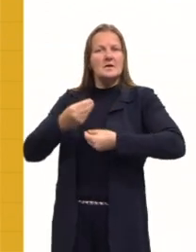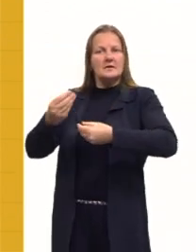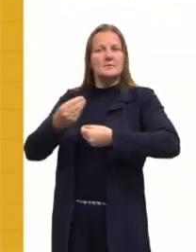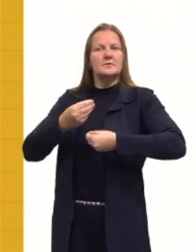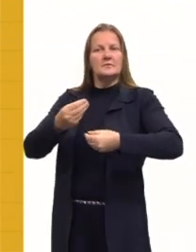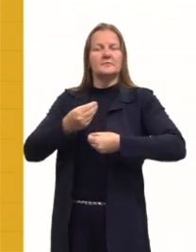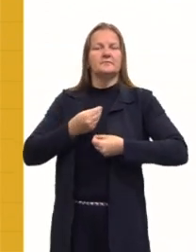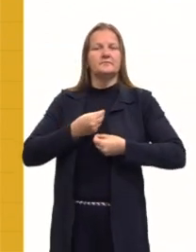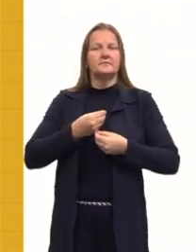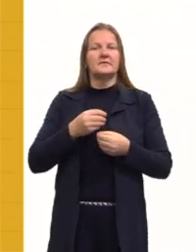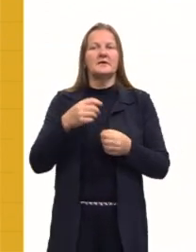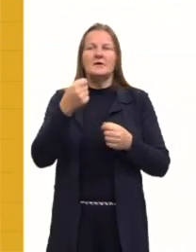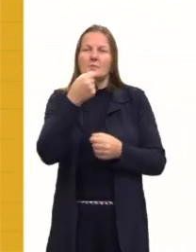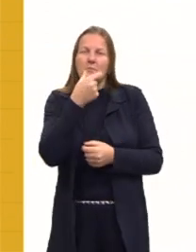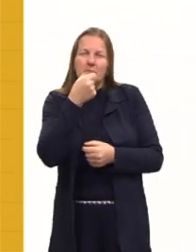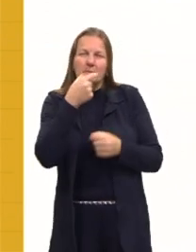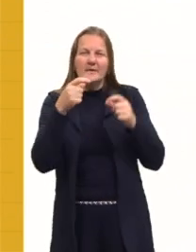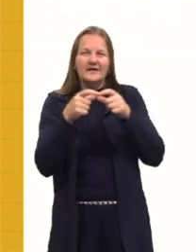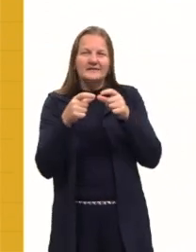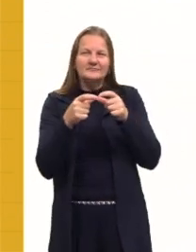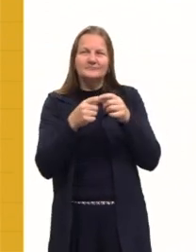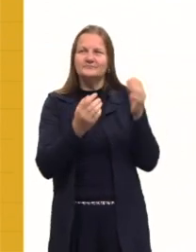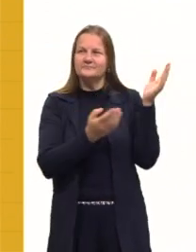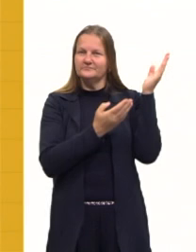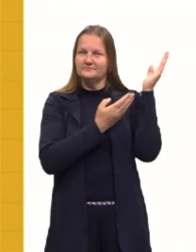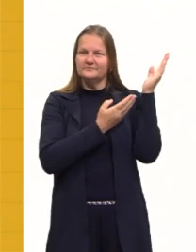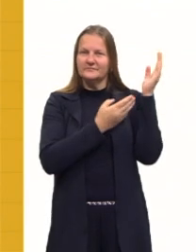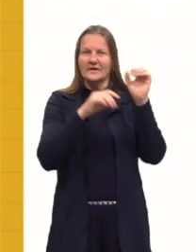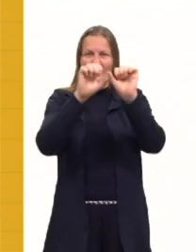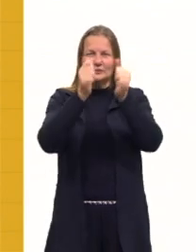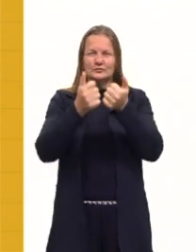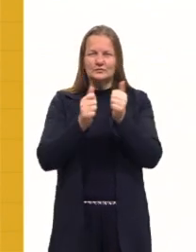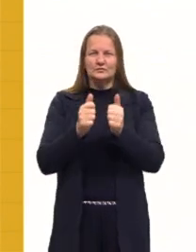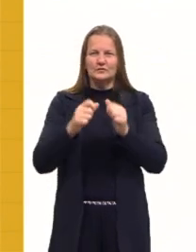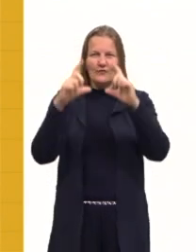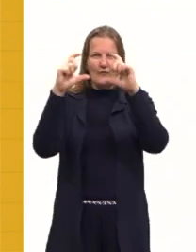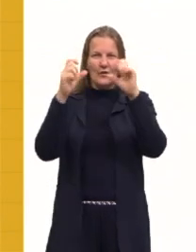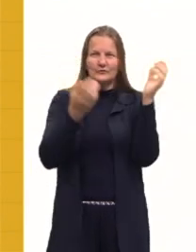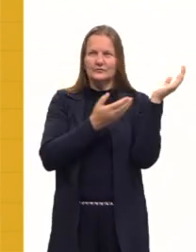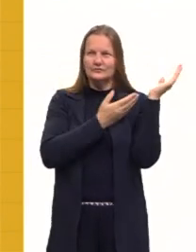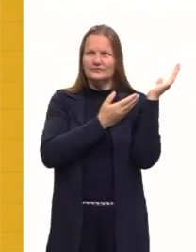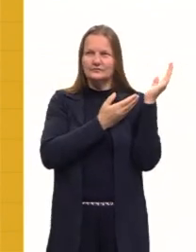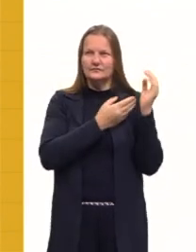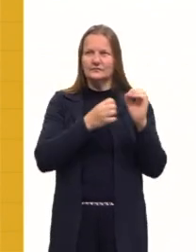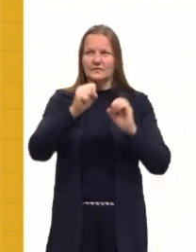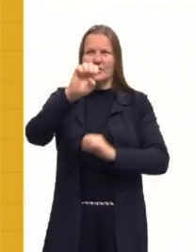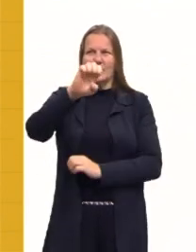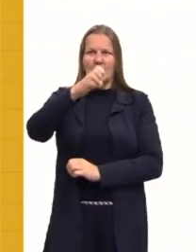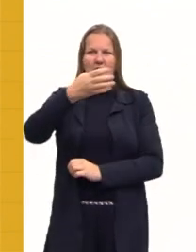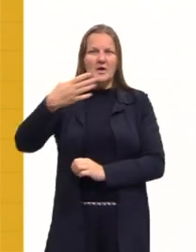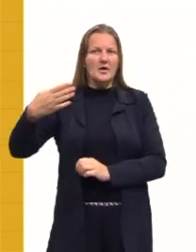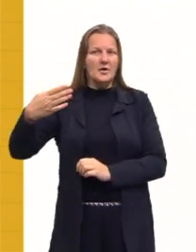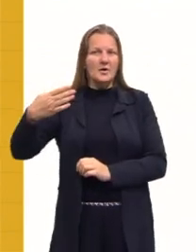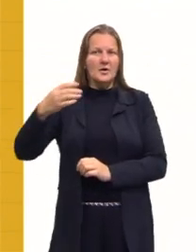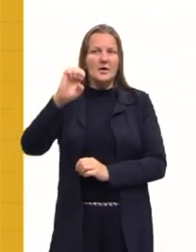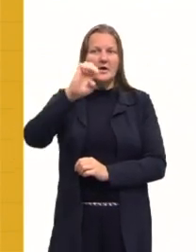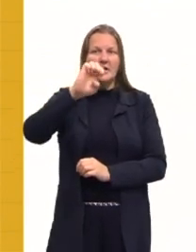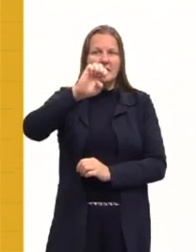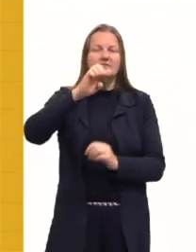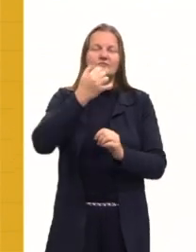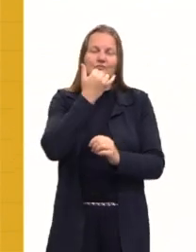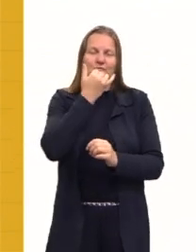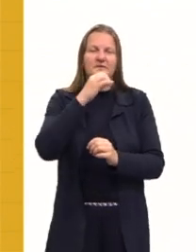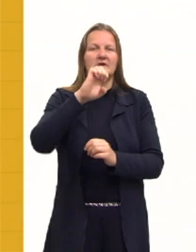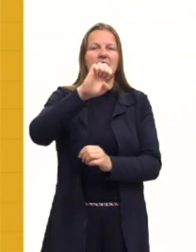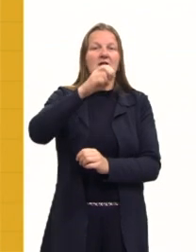charge para vocês, tá? Aguriza, vai mostrar, tá mostrando já ali, né? De um euro, né? Que é uma porca, e alguns países aí